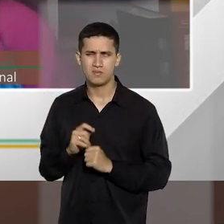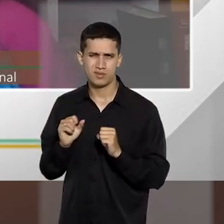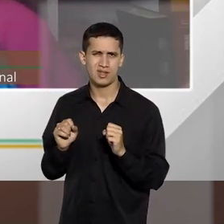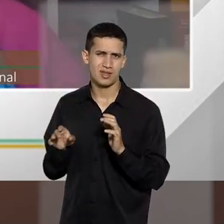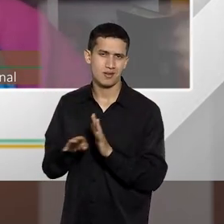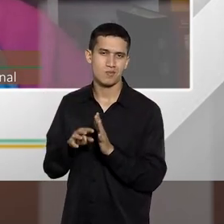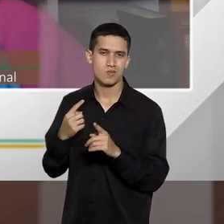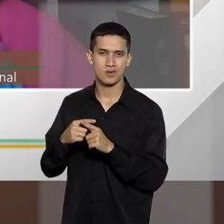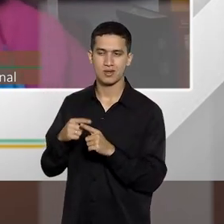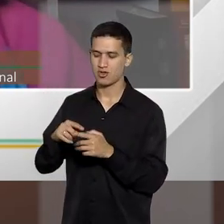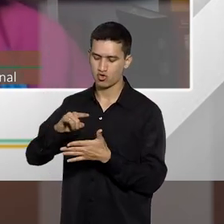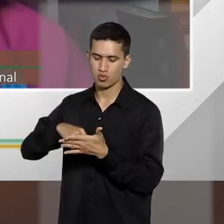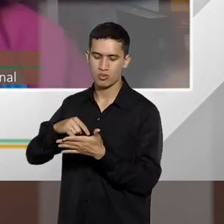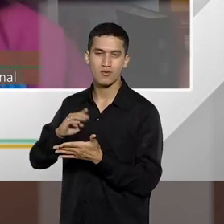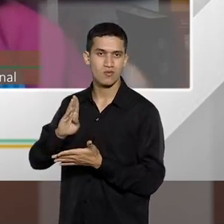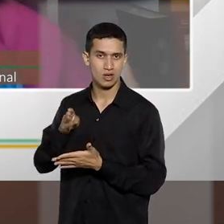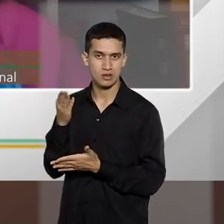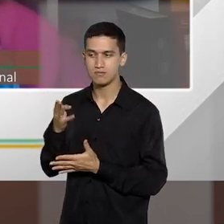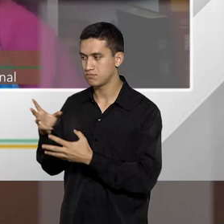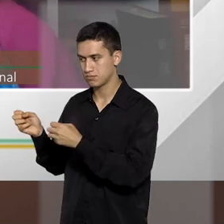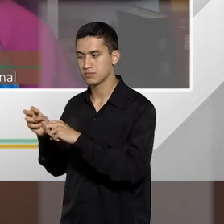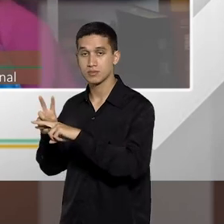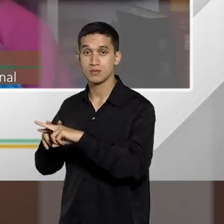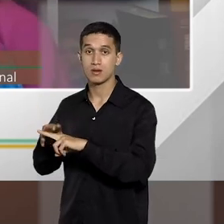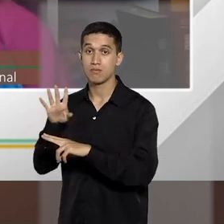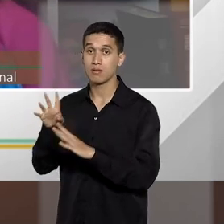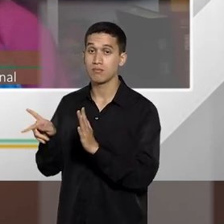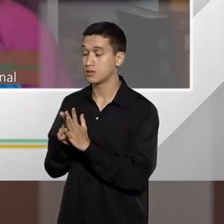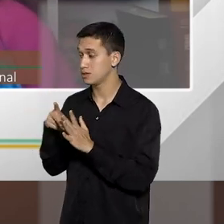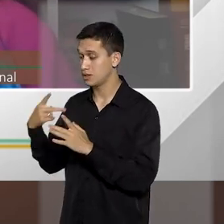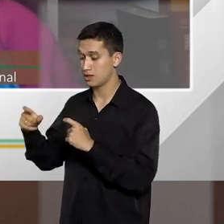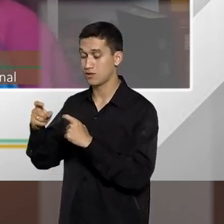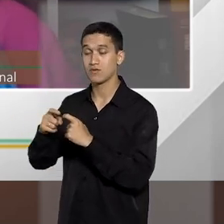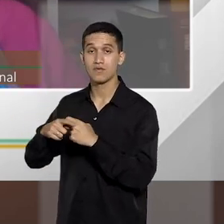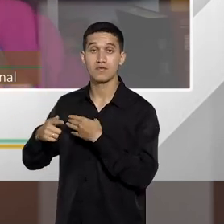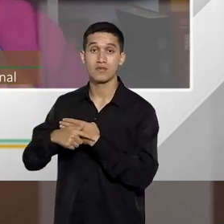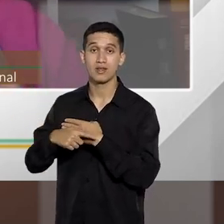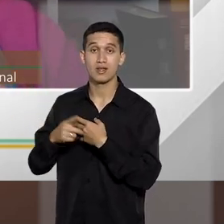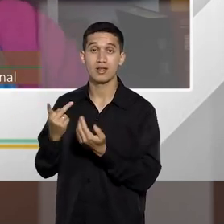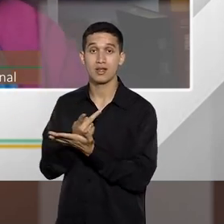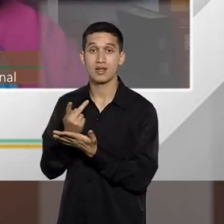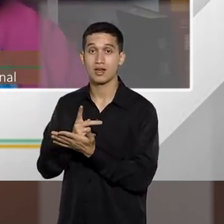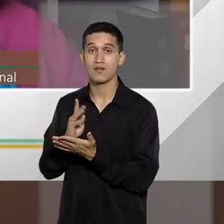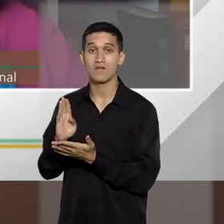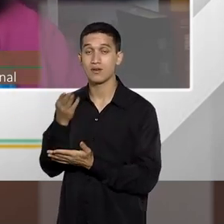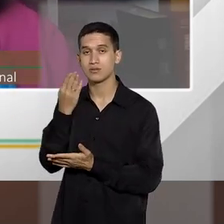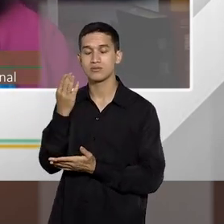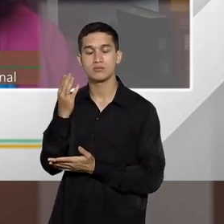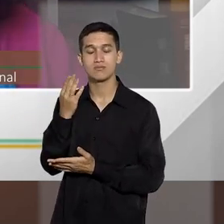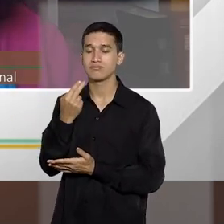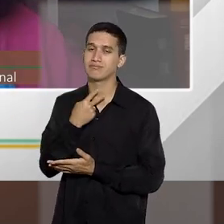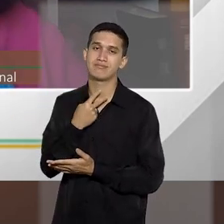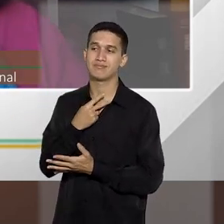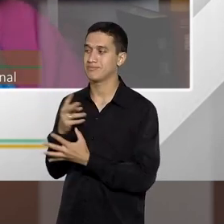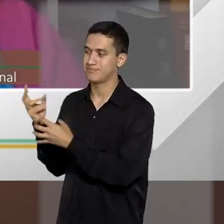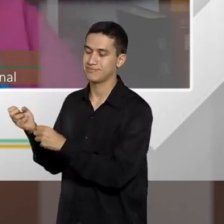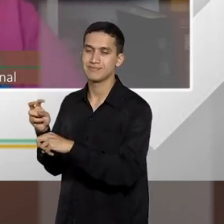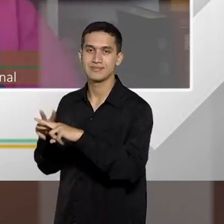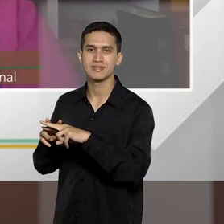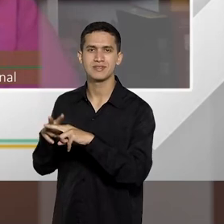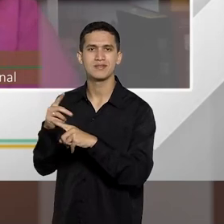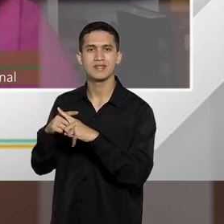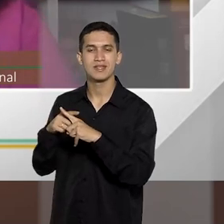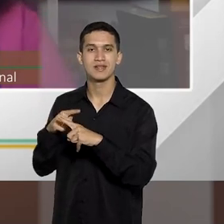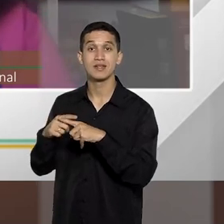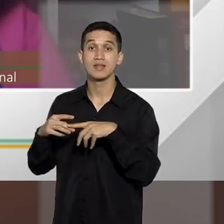pela falsidade documental, mas não pelo exercício ilegal da medicina, por quê? Porque quando eu penso em prisão, a